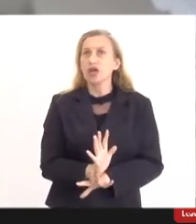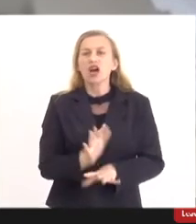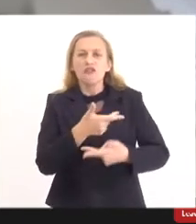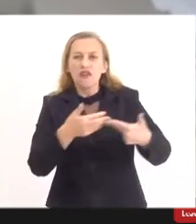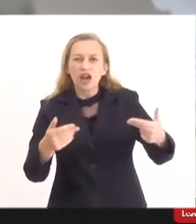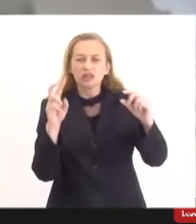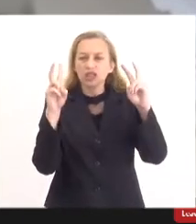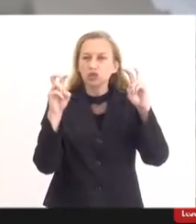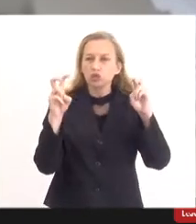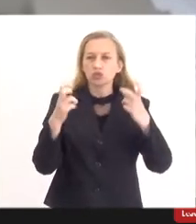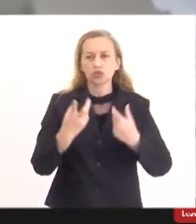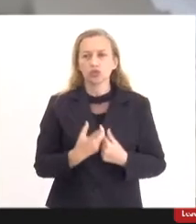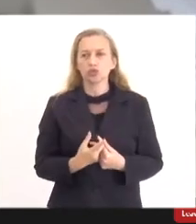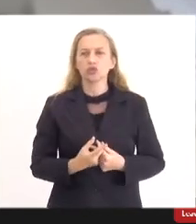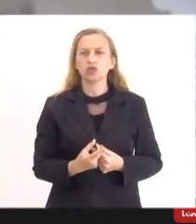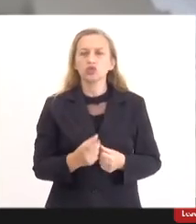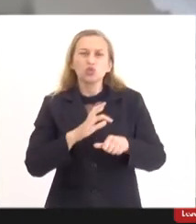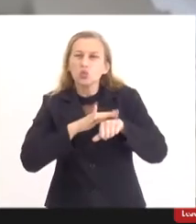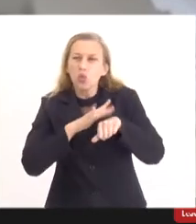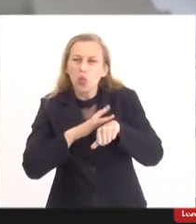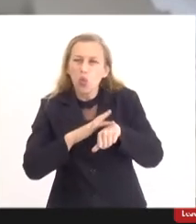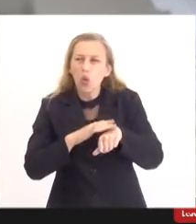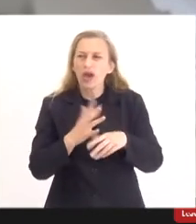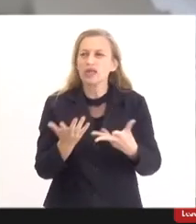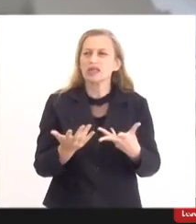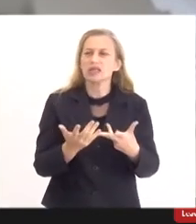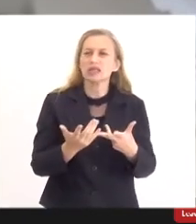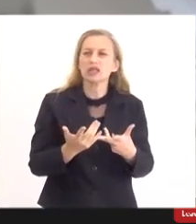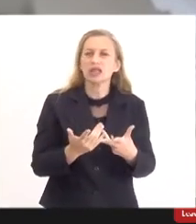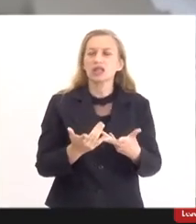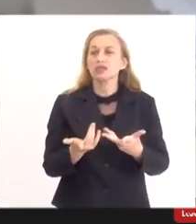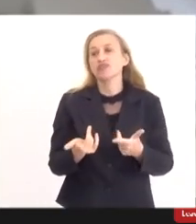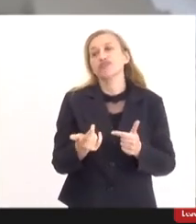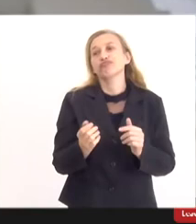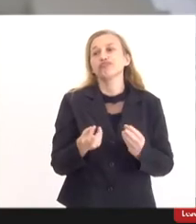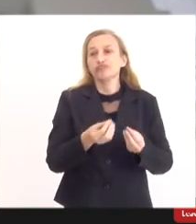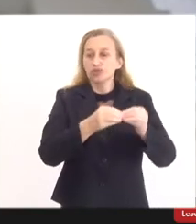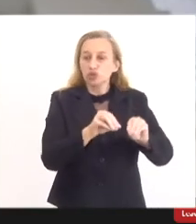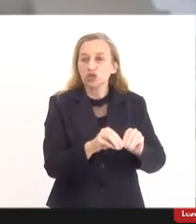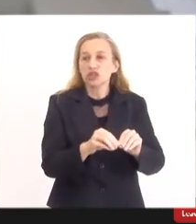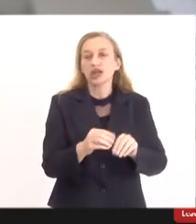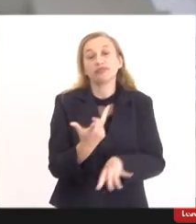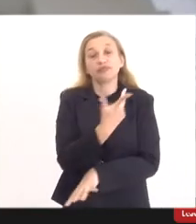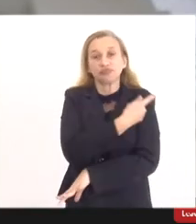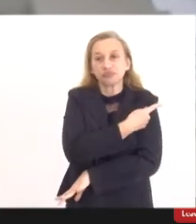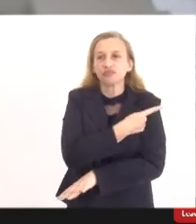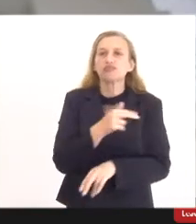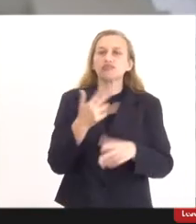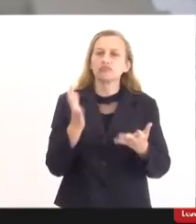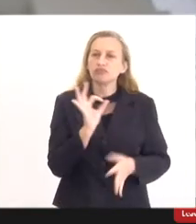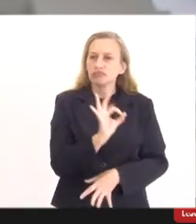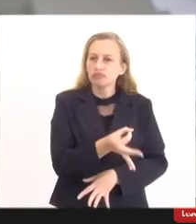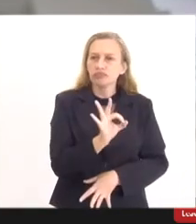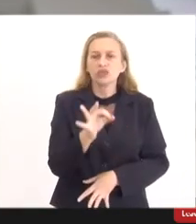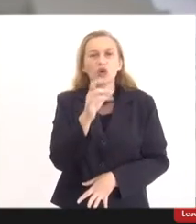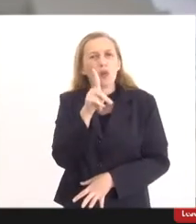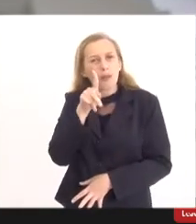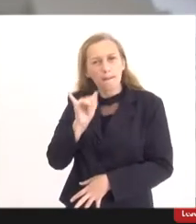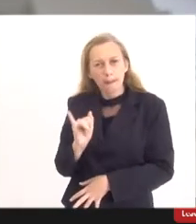situações de doenças que estão sendo causadas pela vacina, justamente o pai